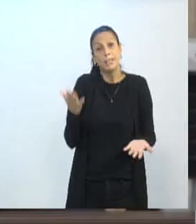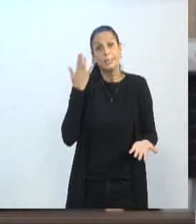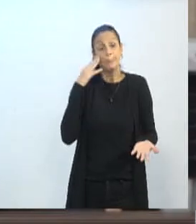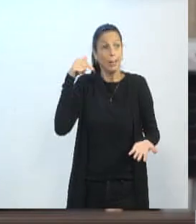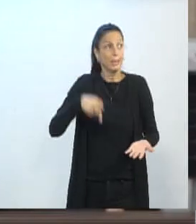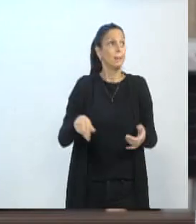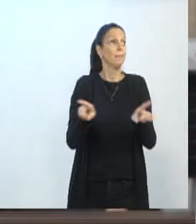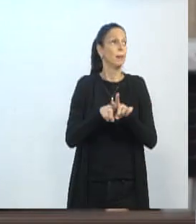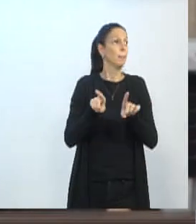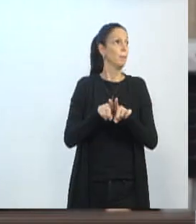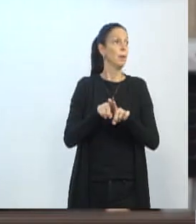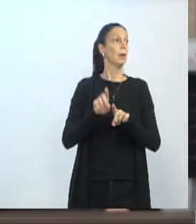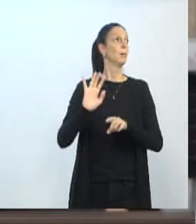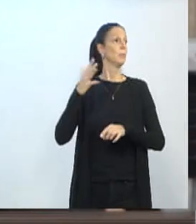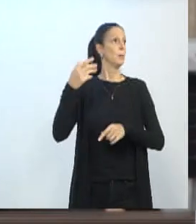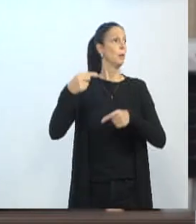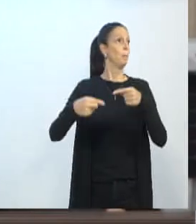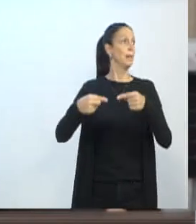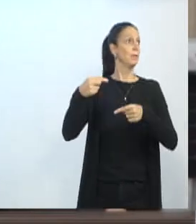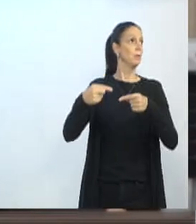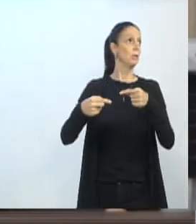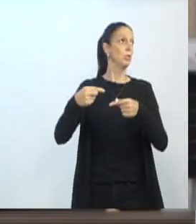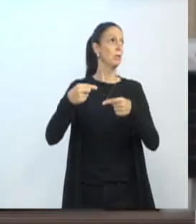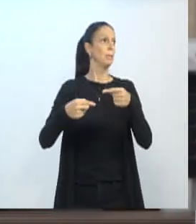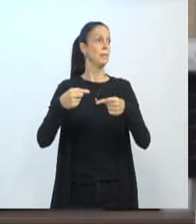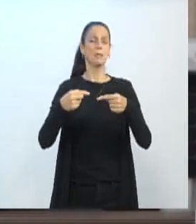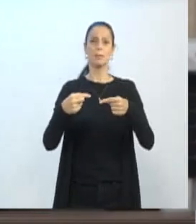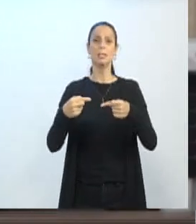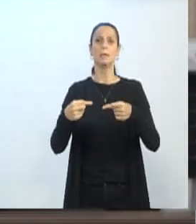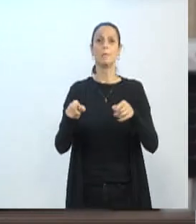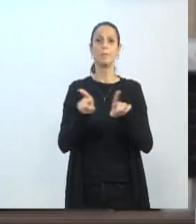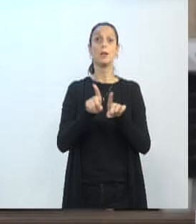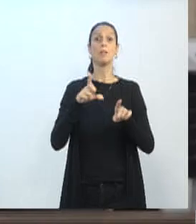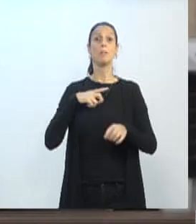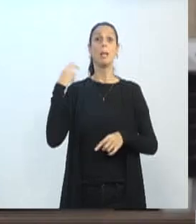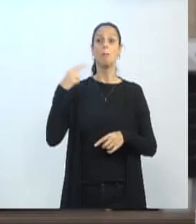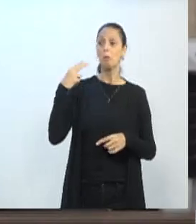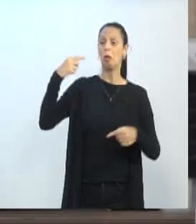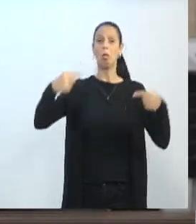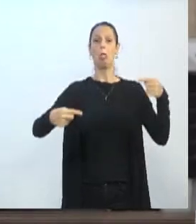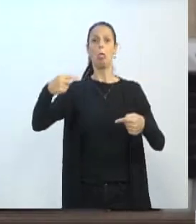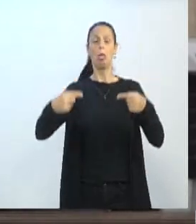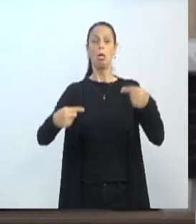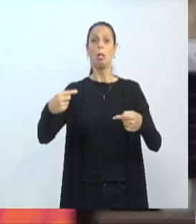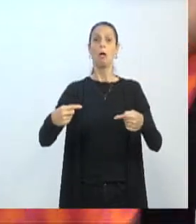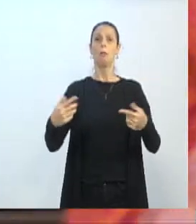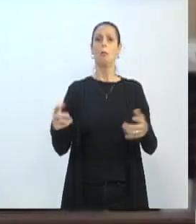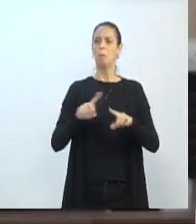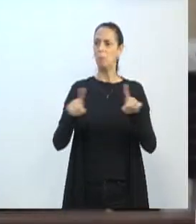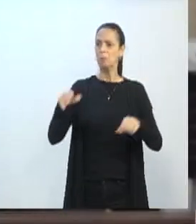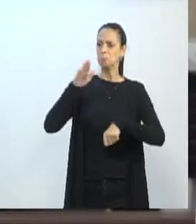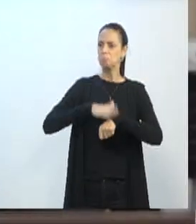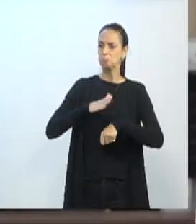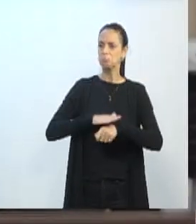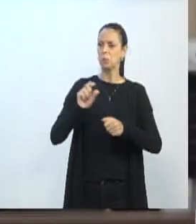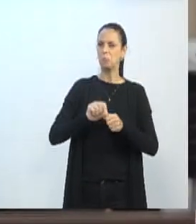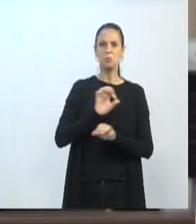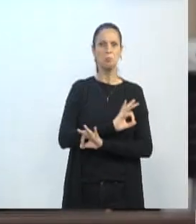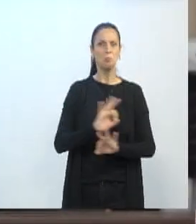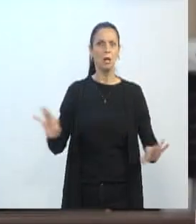discussões que não levam a nada. Vamos ser sinceros aqui também. Muitas vezes tem vereadores debatendo, brigando um com o outro aqui e não fazendo porra nenhuma. Perdão da palavra.